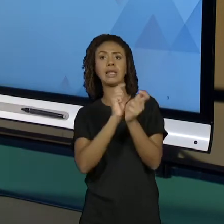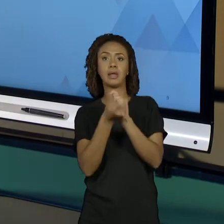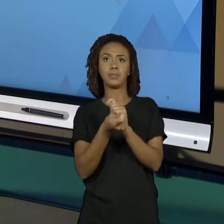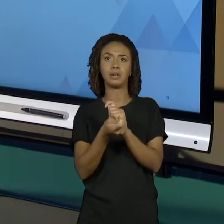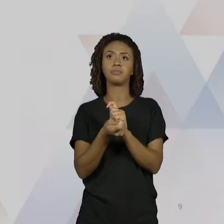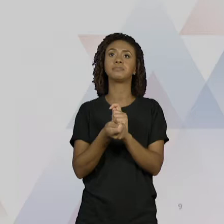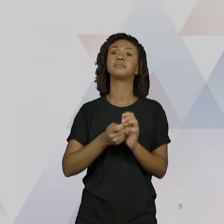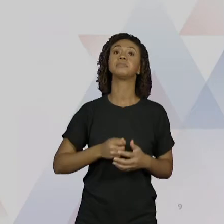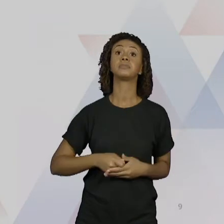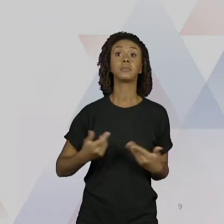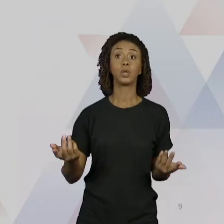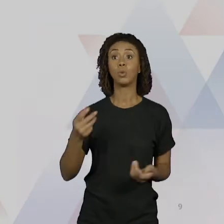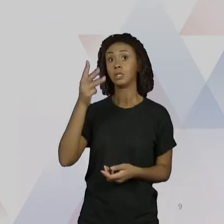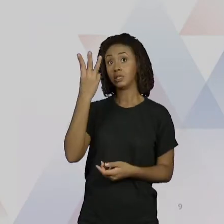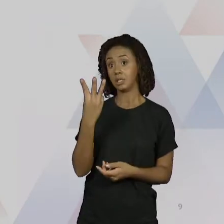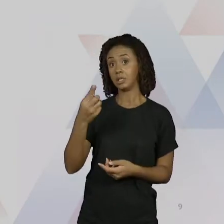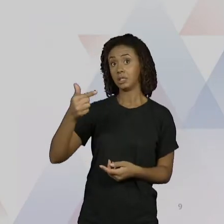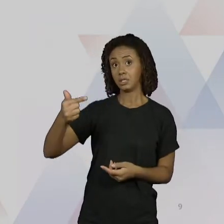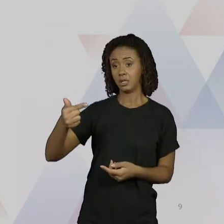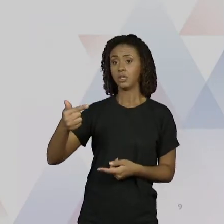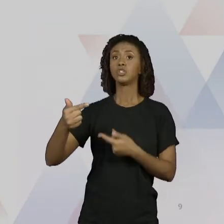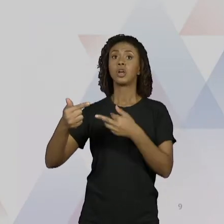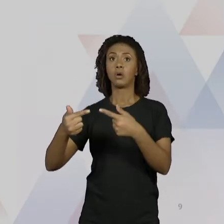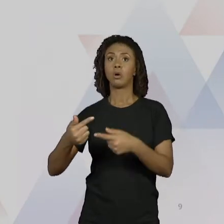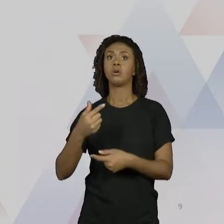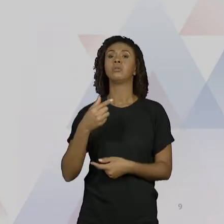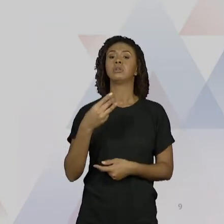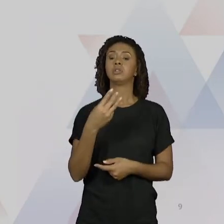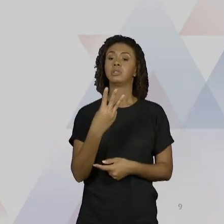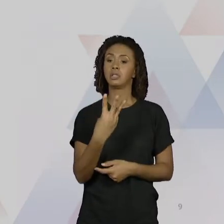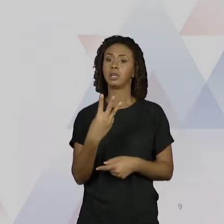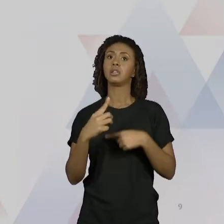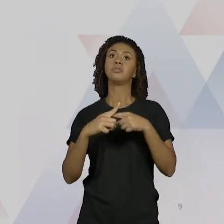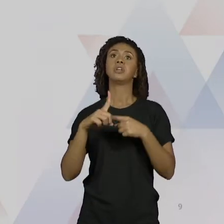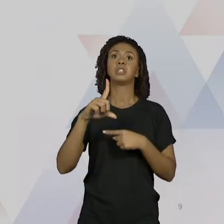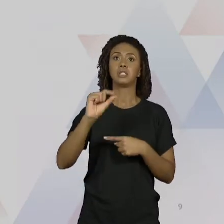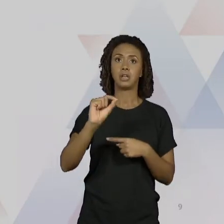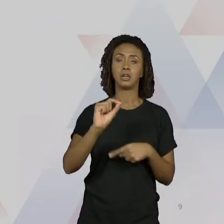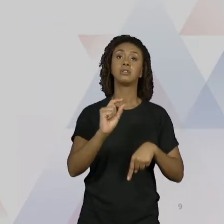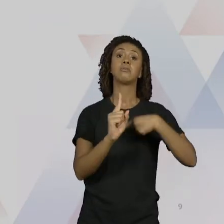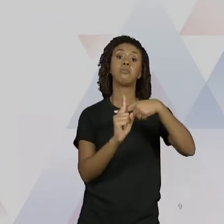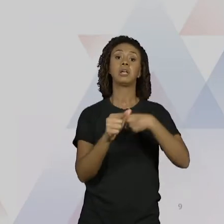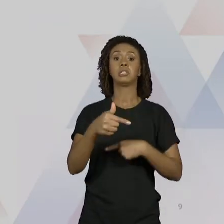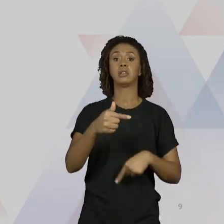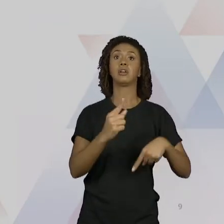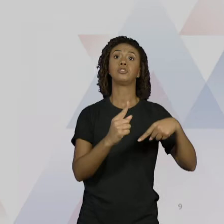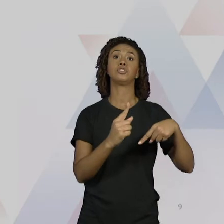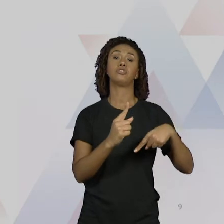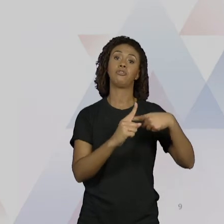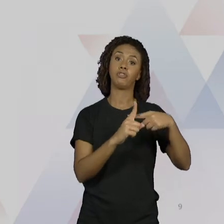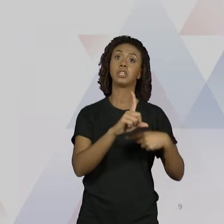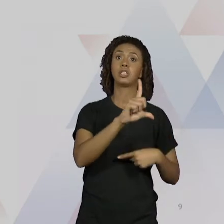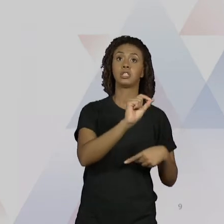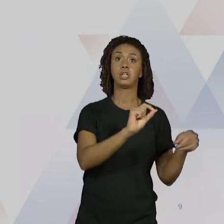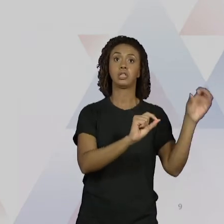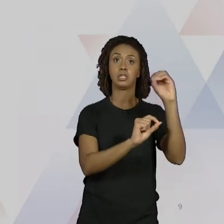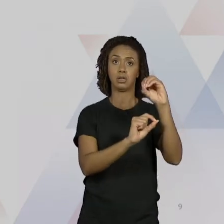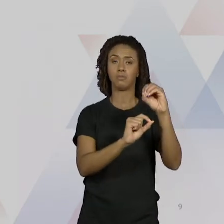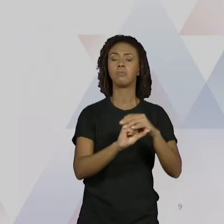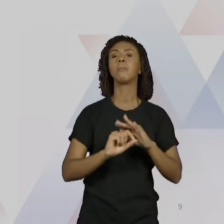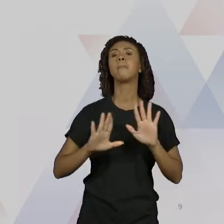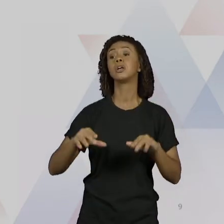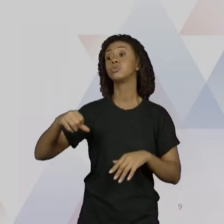exemplo, 37 é 3 vezes 10 mais 7 vezes 10 elevado a 0. E o 95 é 9 vezes